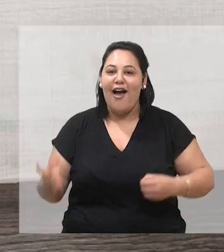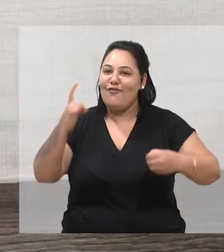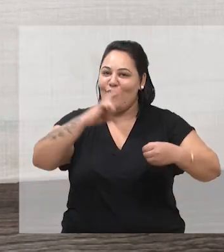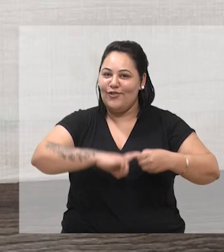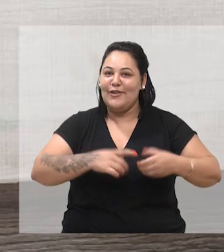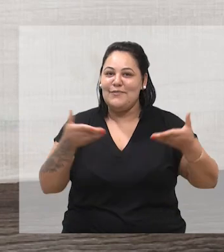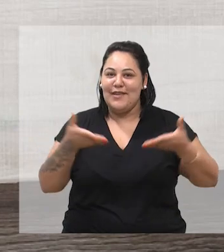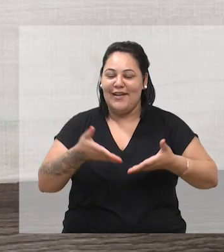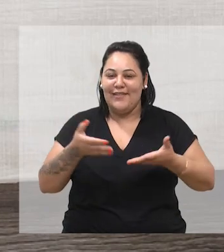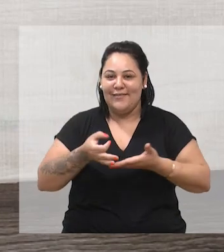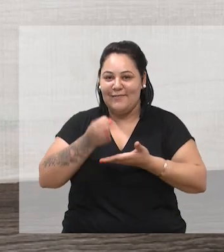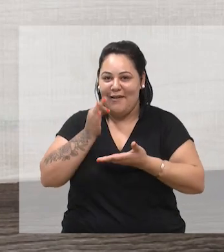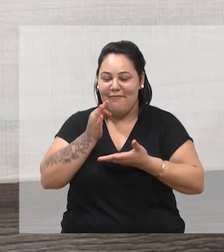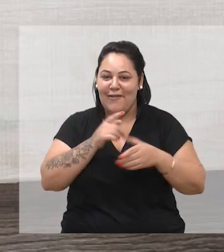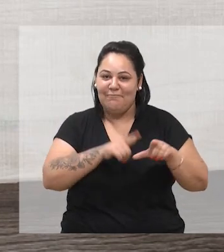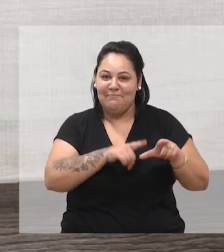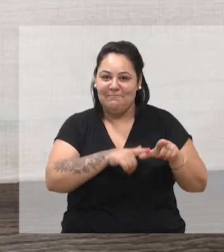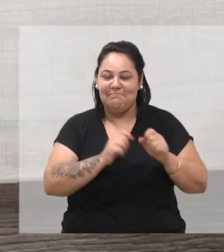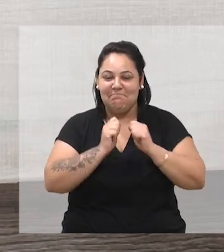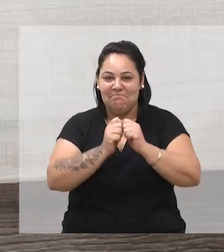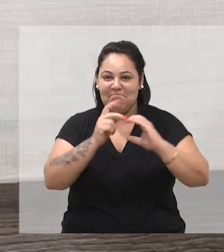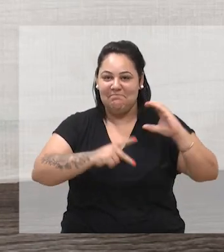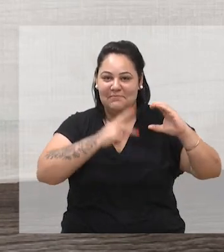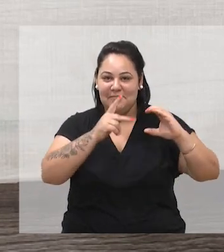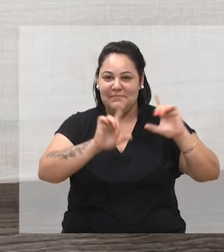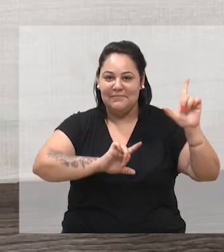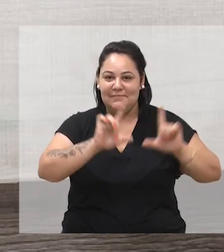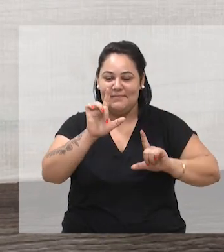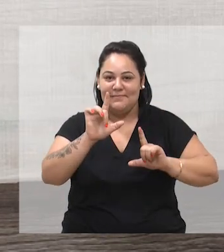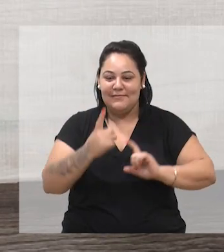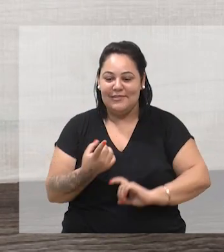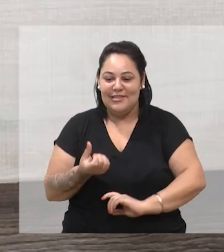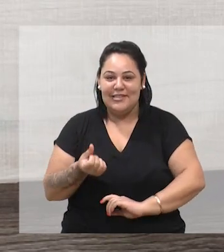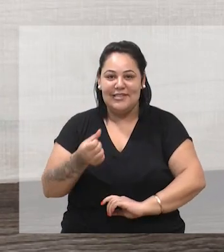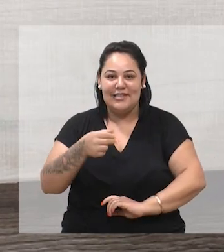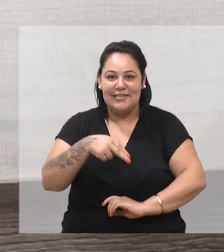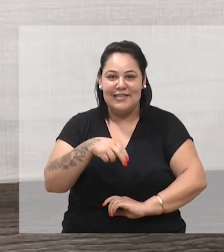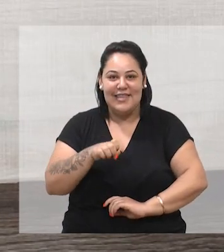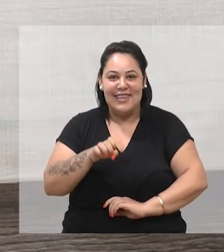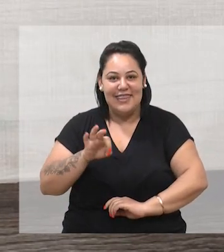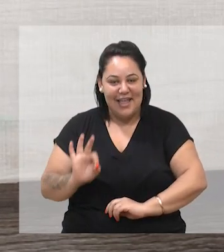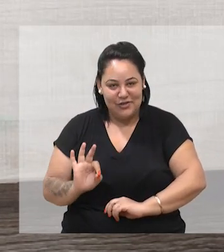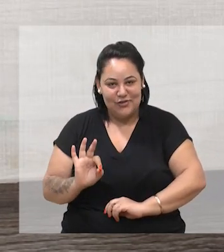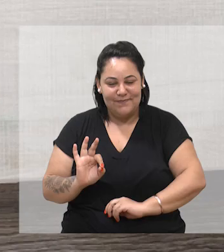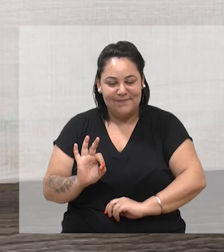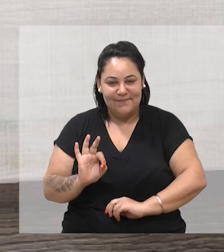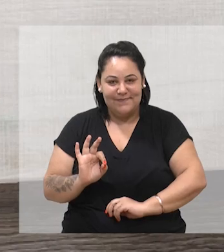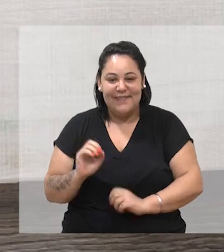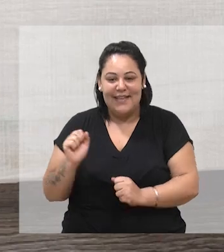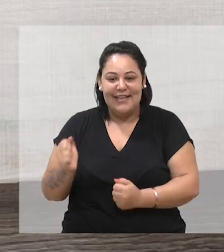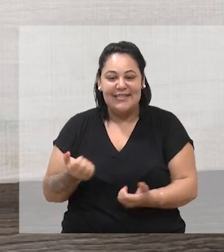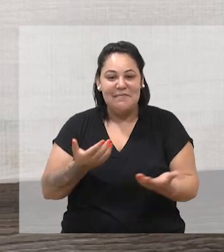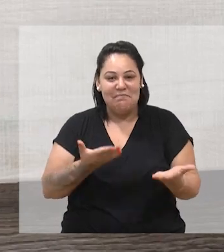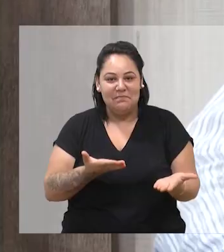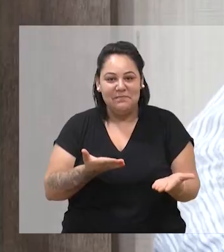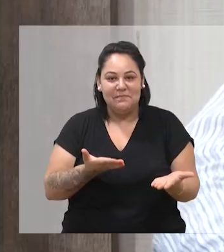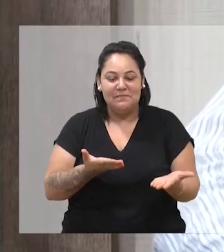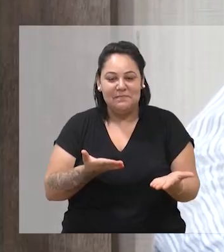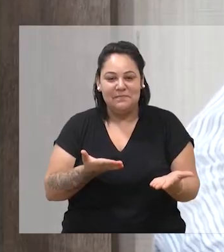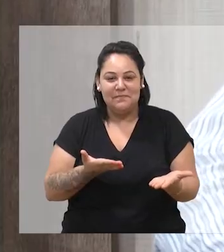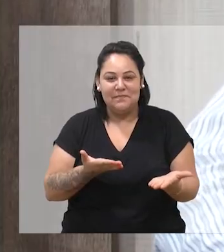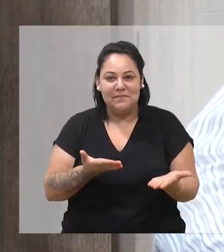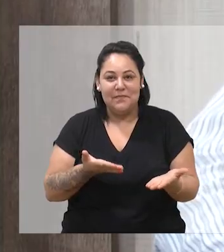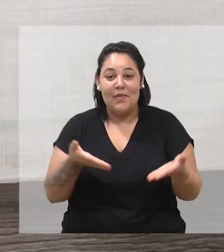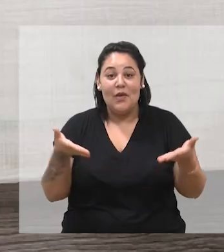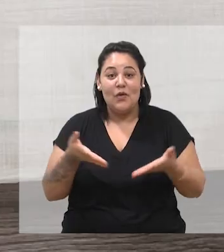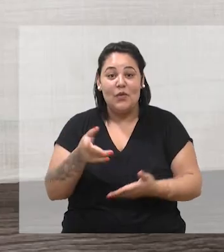aproveitar e também dizer agora. Não é um livro muito recomendado para crianças ou adolescentes, a não ser com uma orientação. Tem algumas